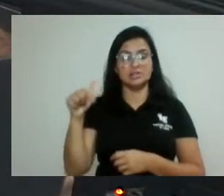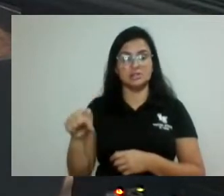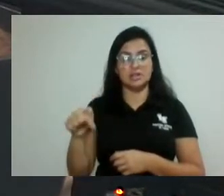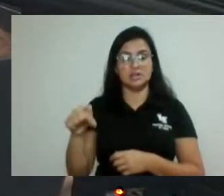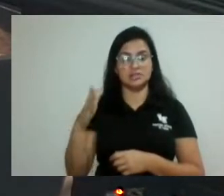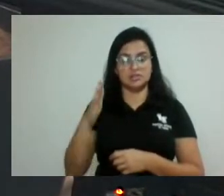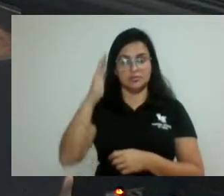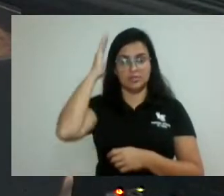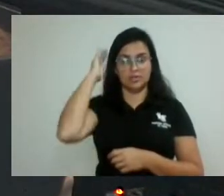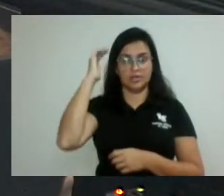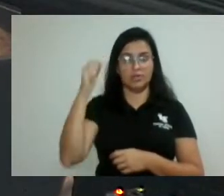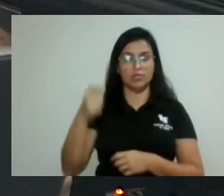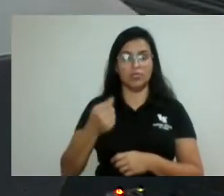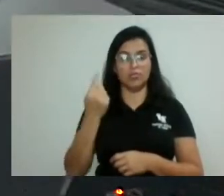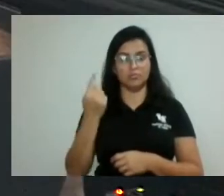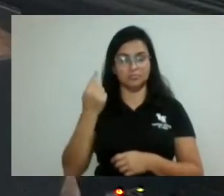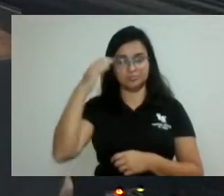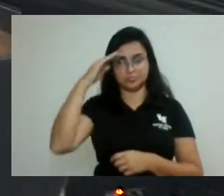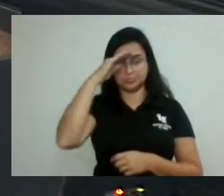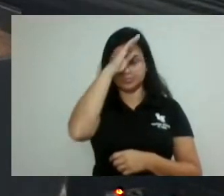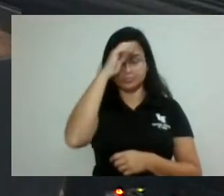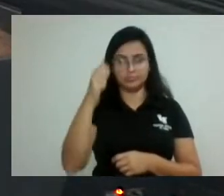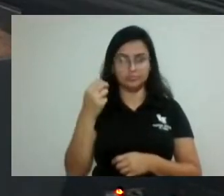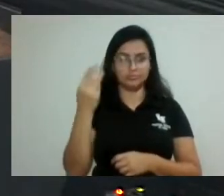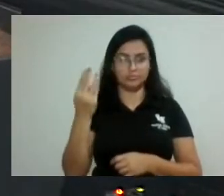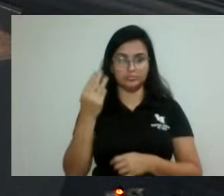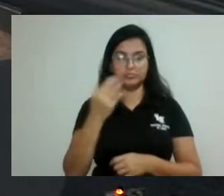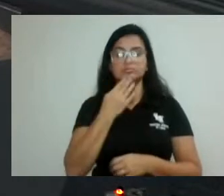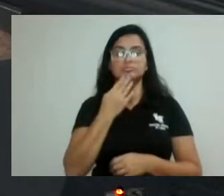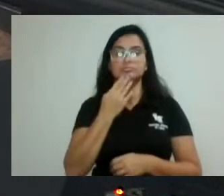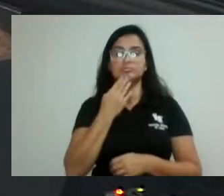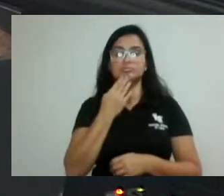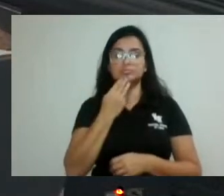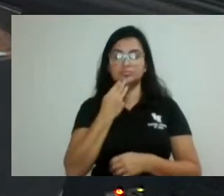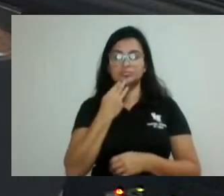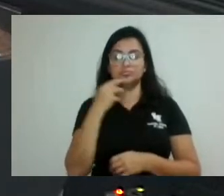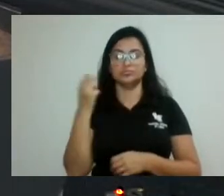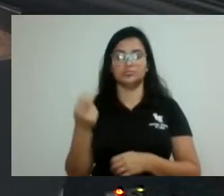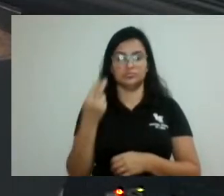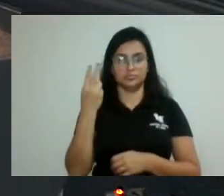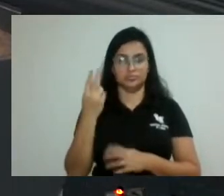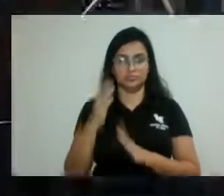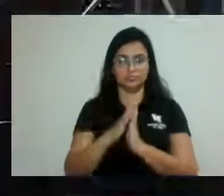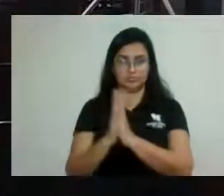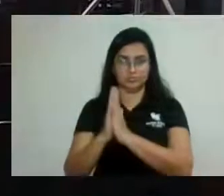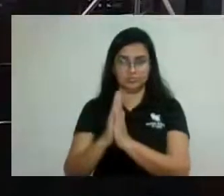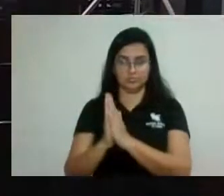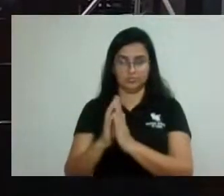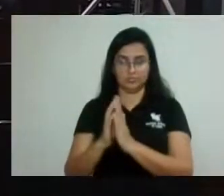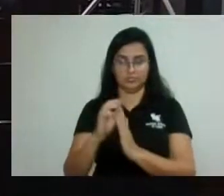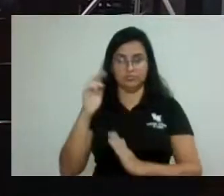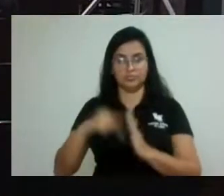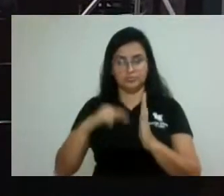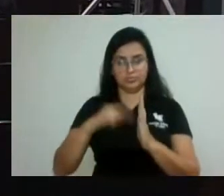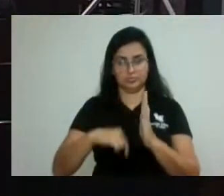Siqueira. 3, Maurício Delgado. E 2, vereador Tiago Bonecão. Lido os requerimentos.